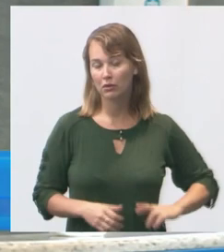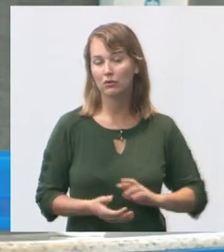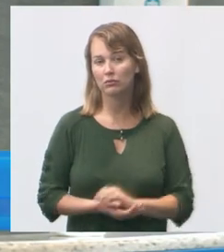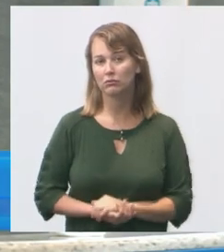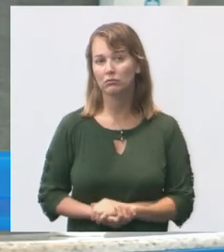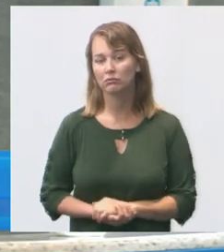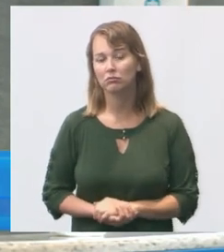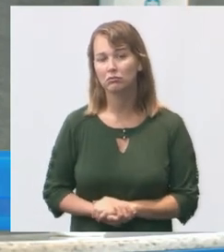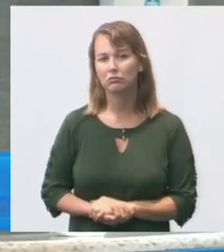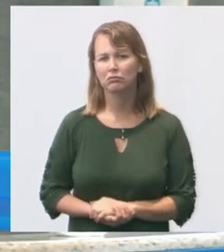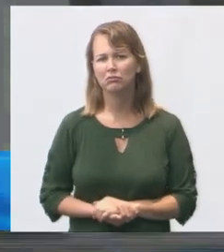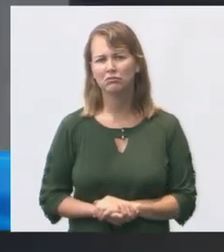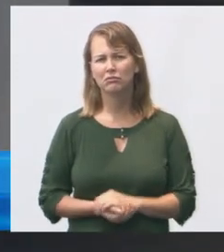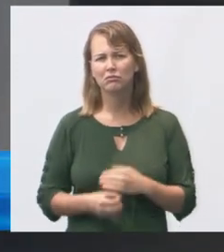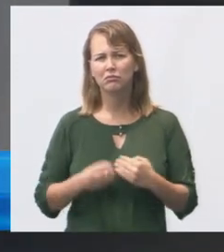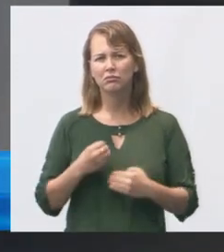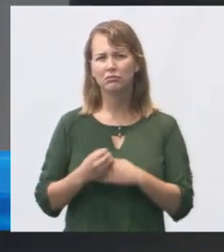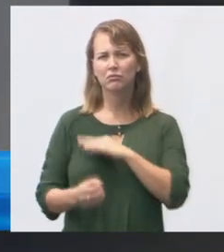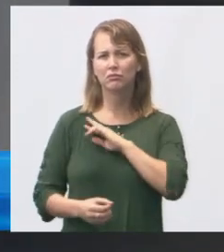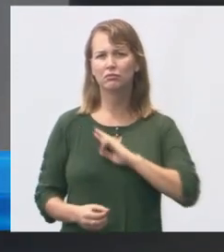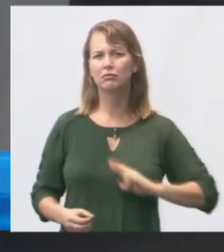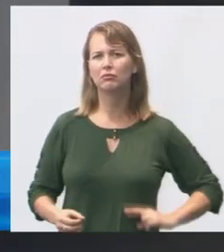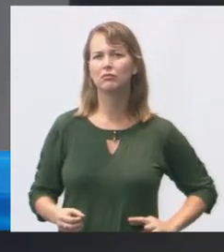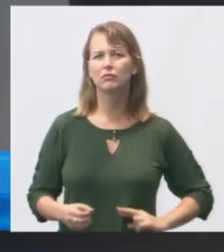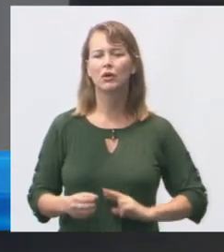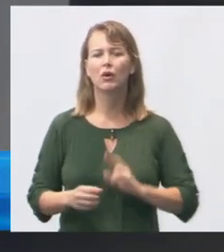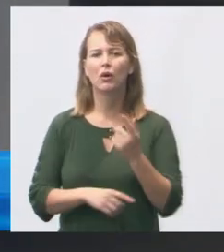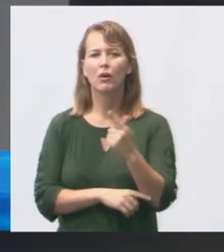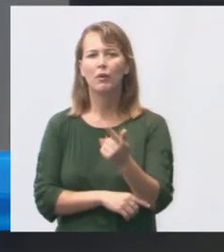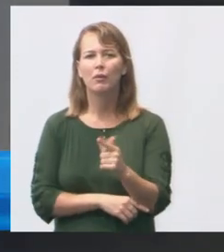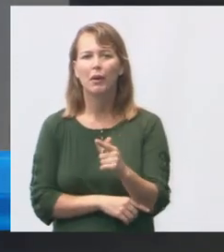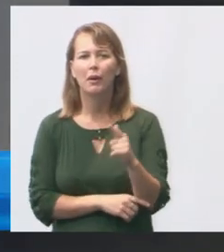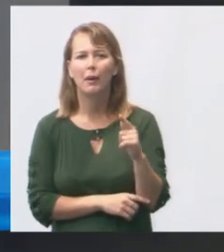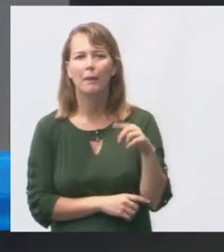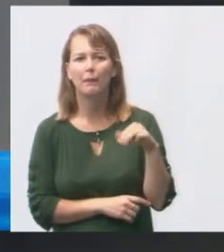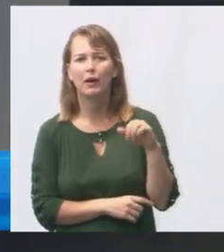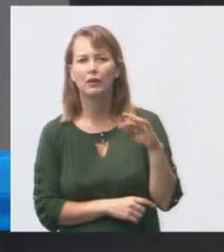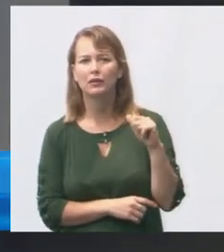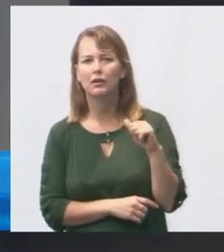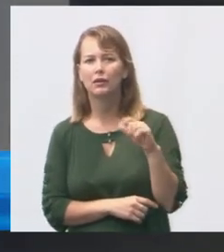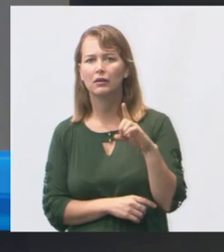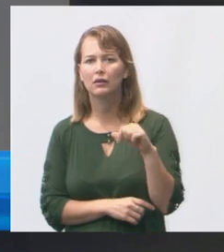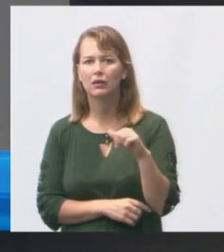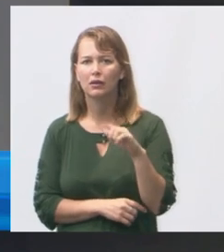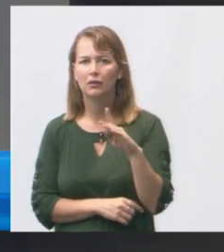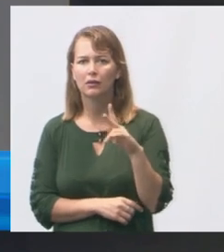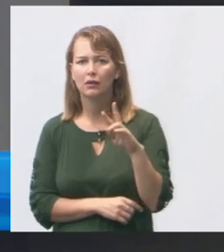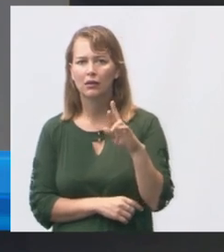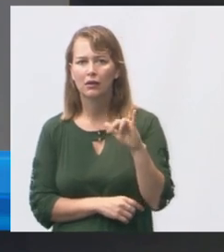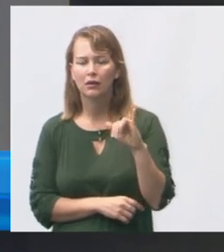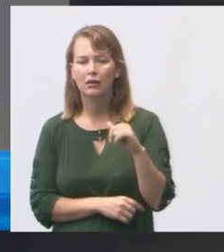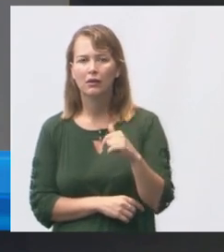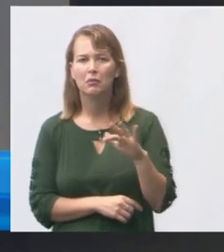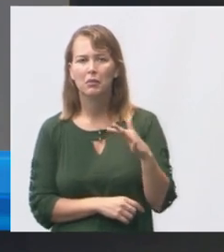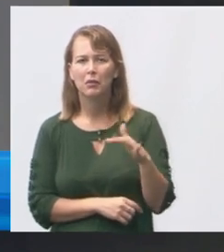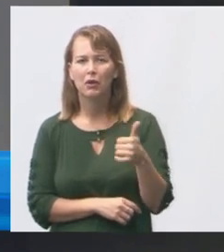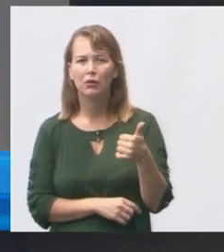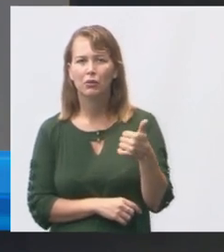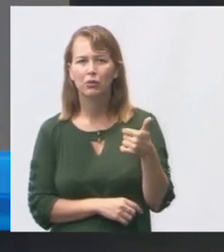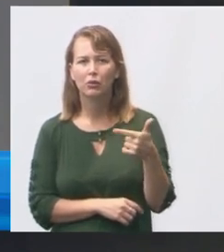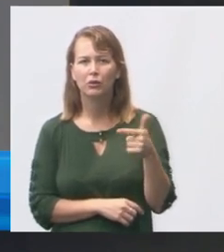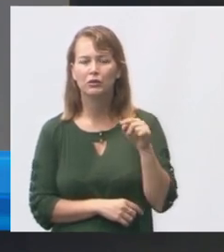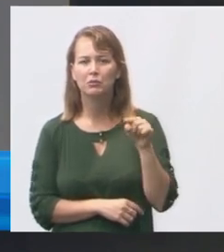Bairro República Goiabeiras Morado de Camburi Má da Praia Boa Vista totaliza uma população de 12.400